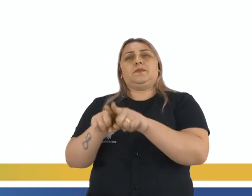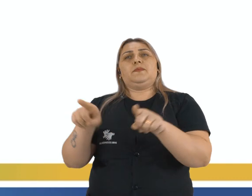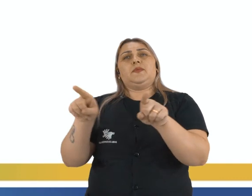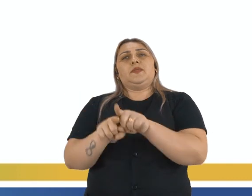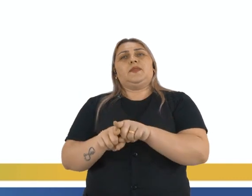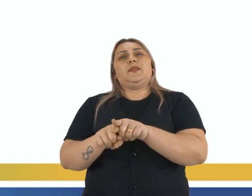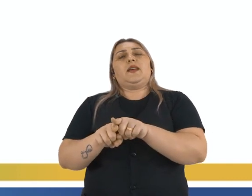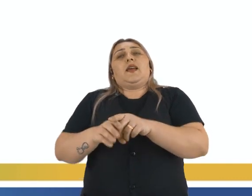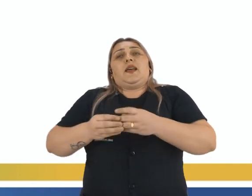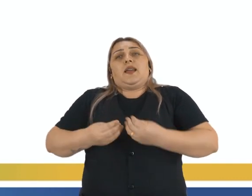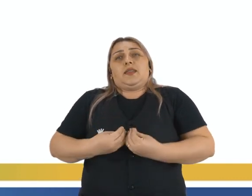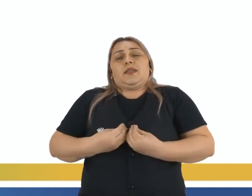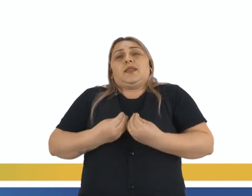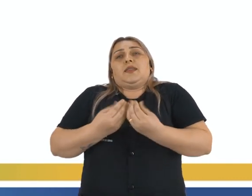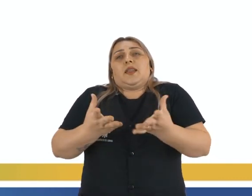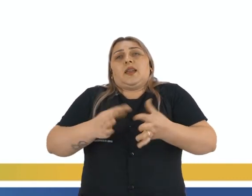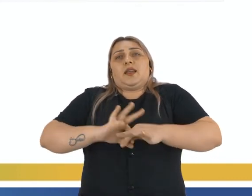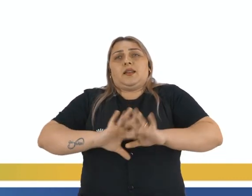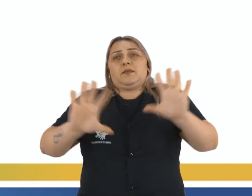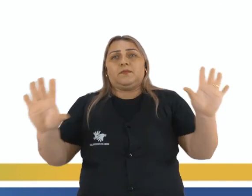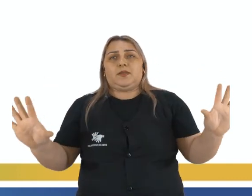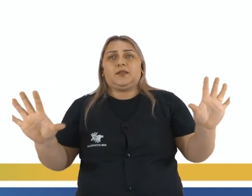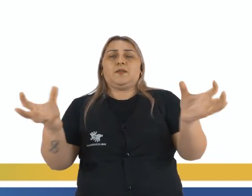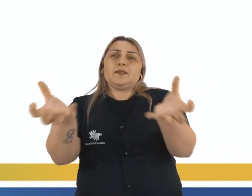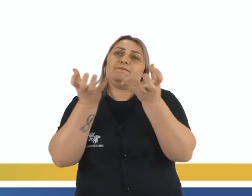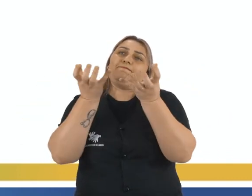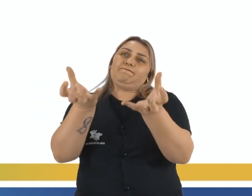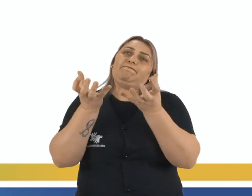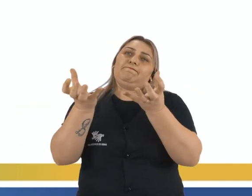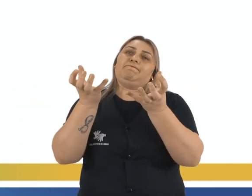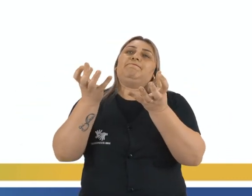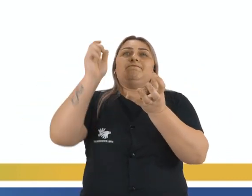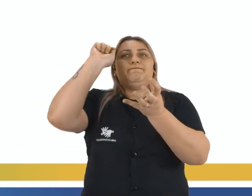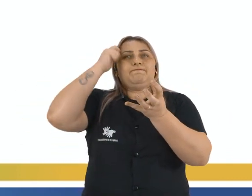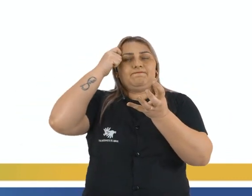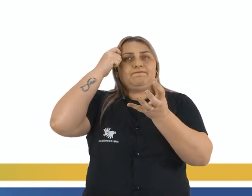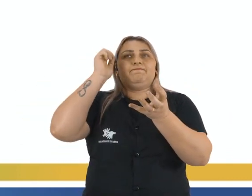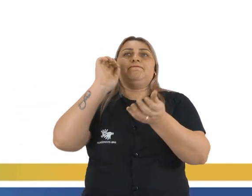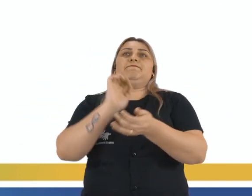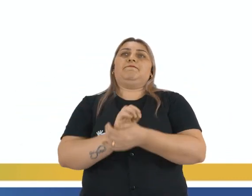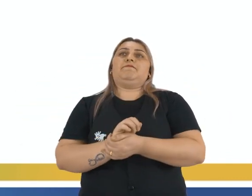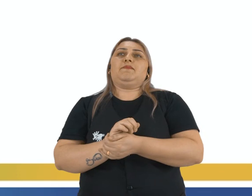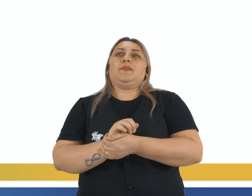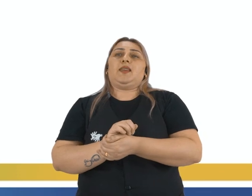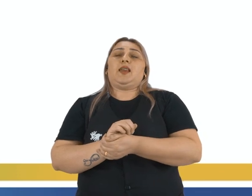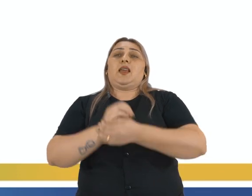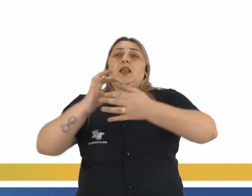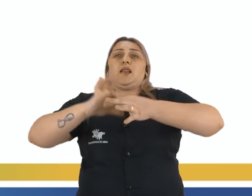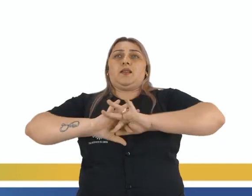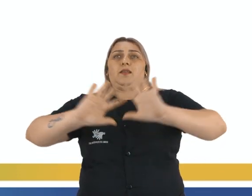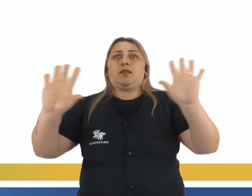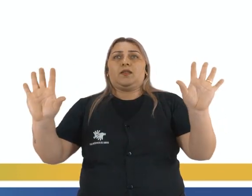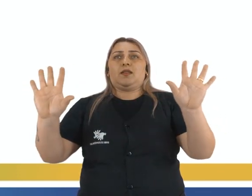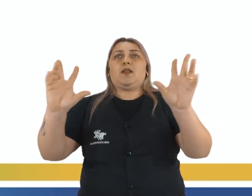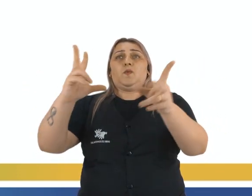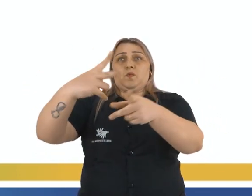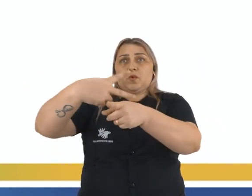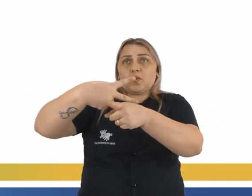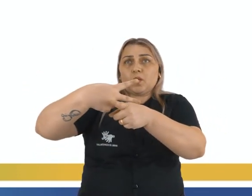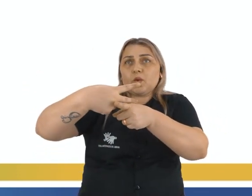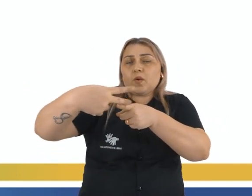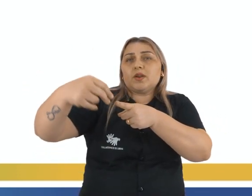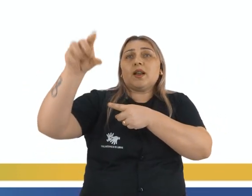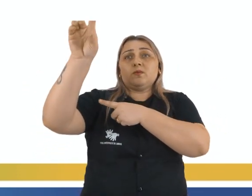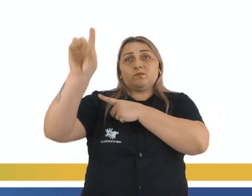concederem a libertação que eles tanto, né, almejavam. E essa libertação, ela foi confirmada